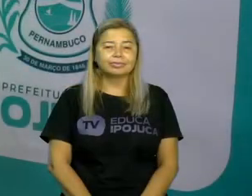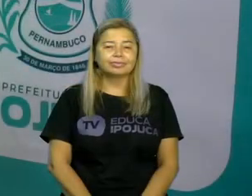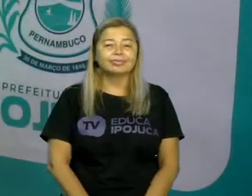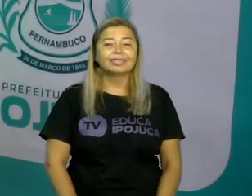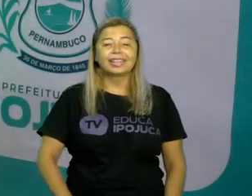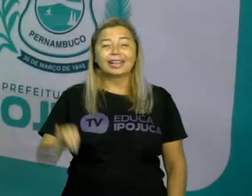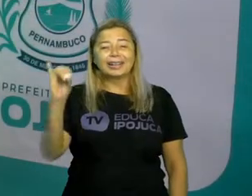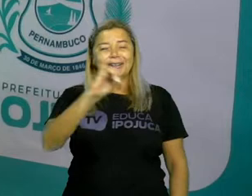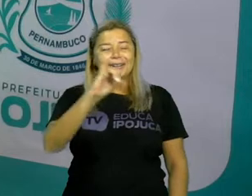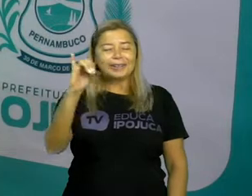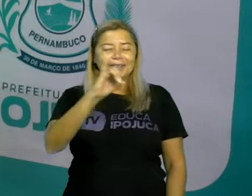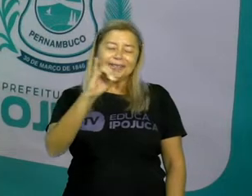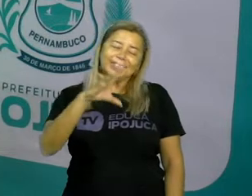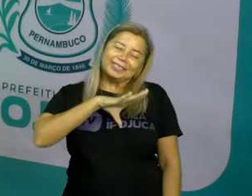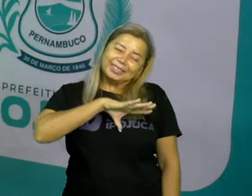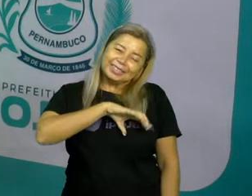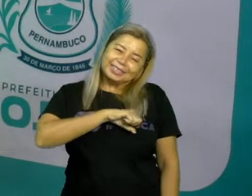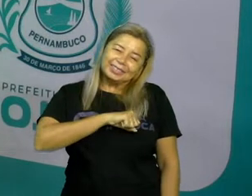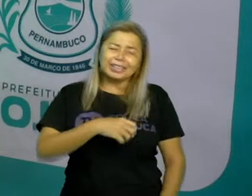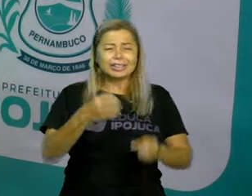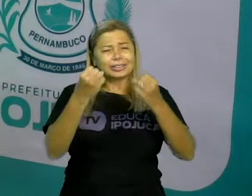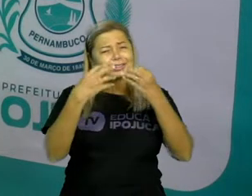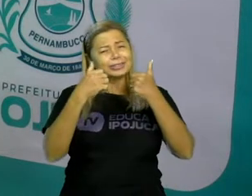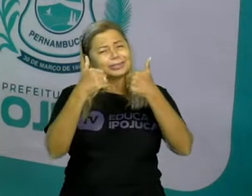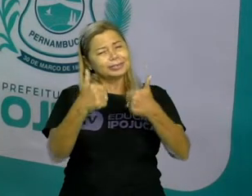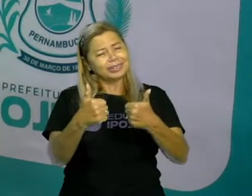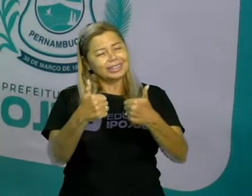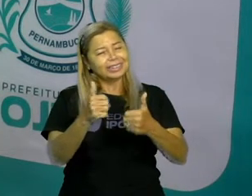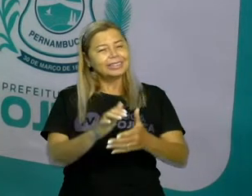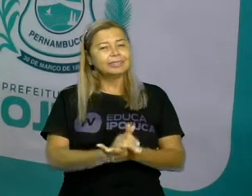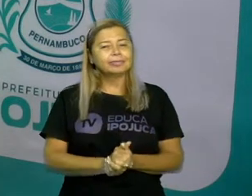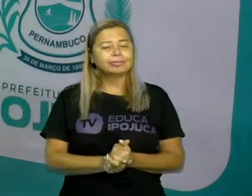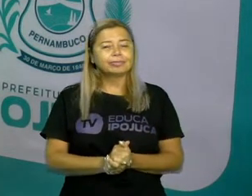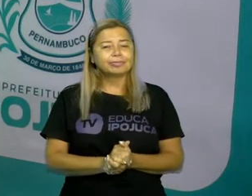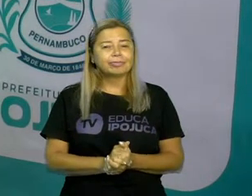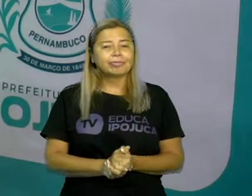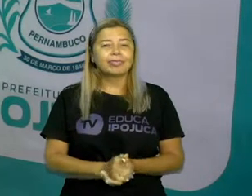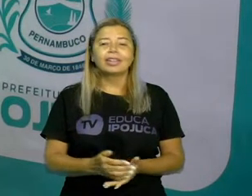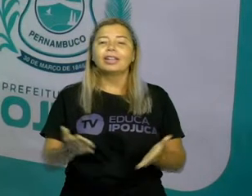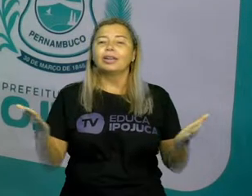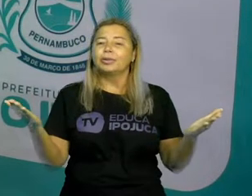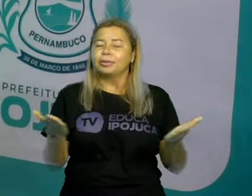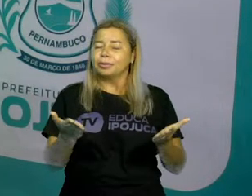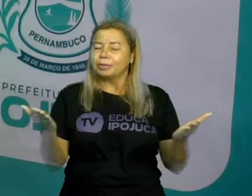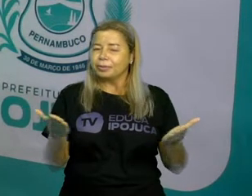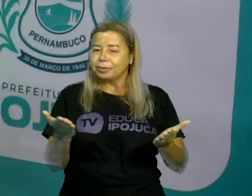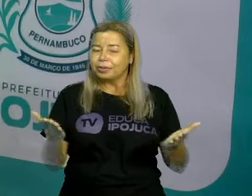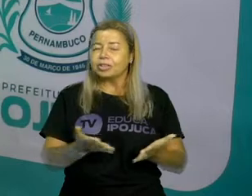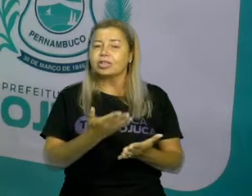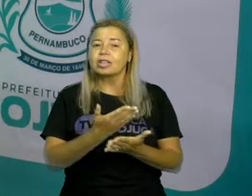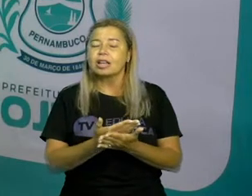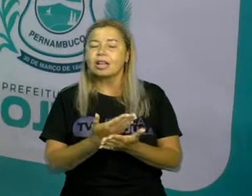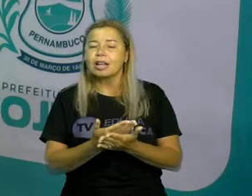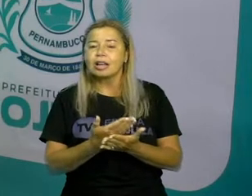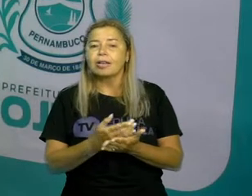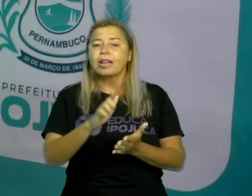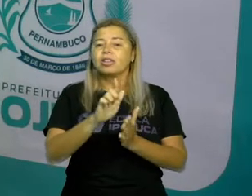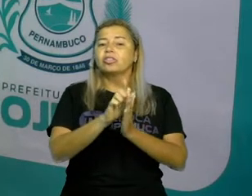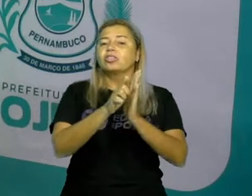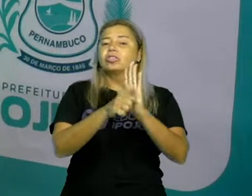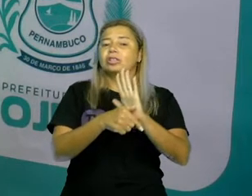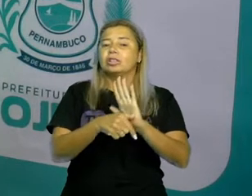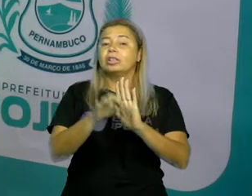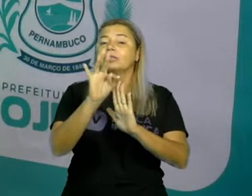Olá, amores! Tudo bem com vocês? Na nossa aula de hoje, vamos falar sobre